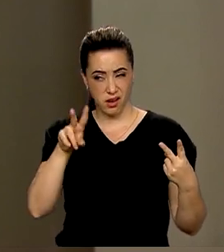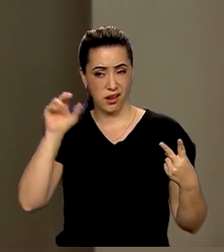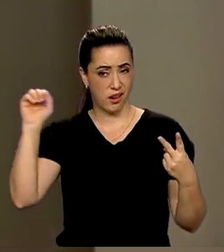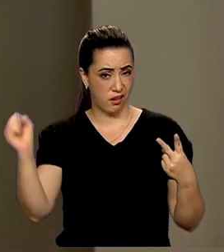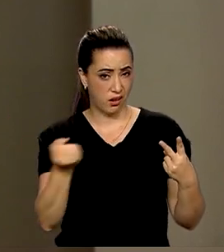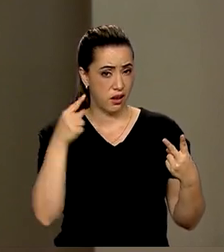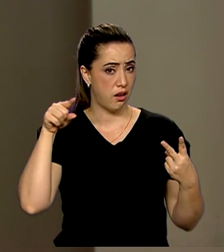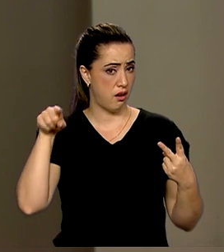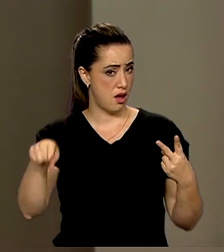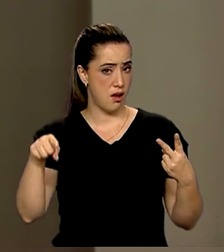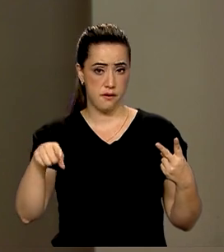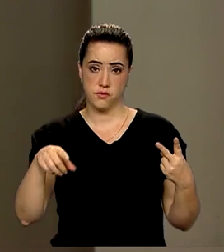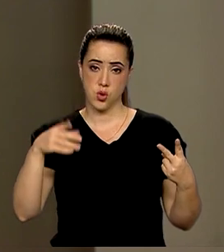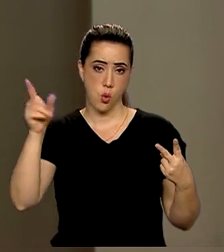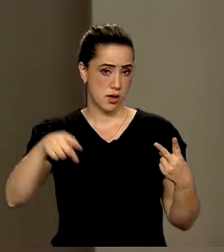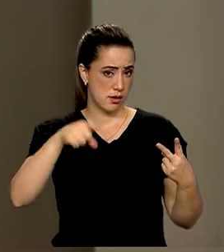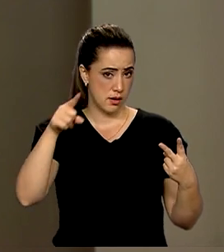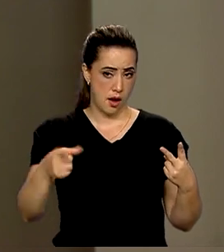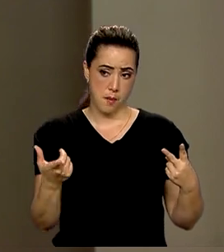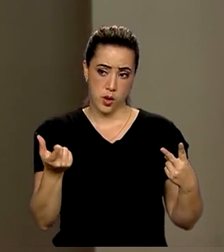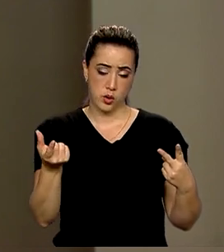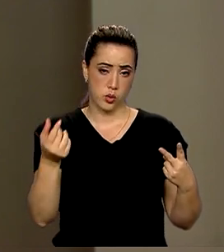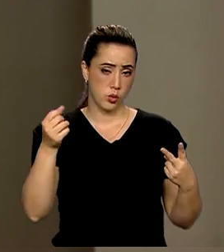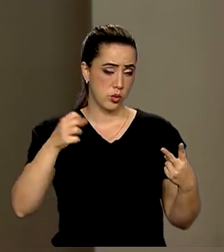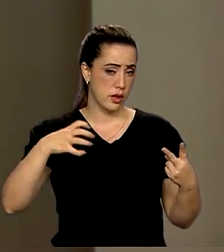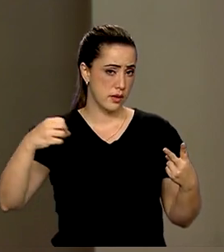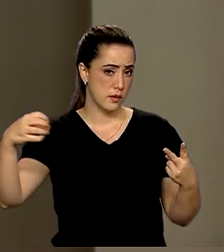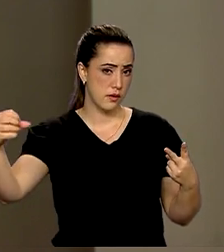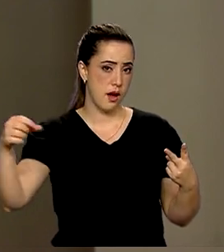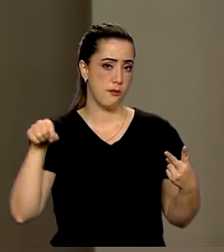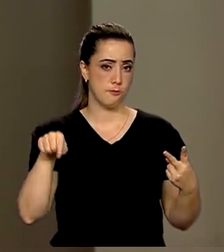suspensão dos pacotes promocionais feita pela 123 Milhas.